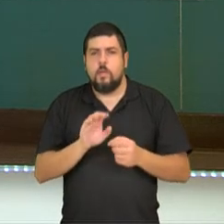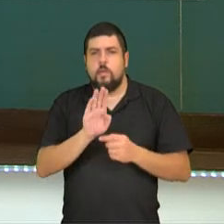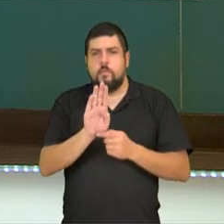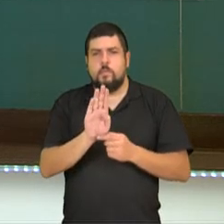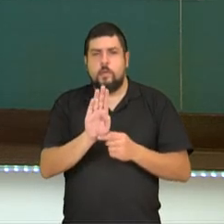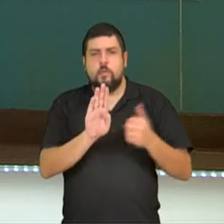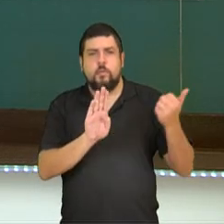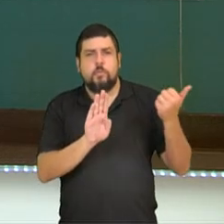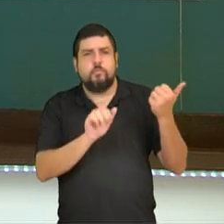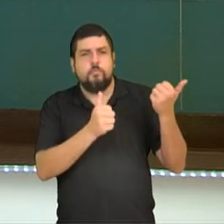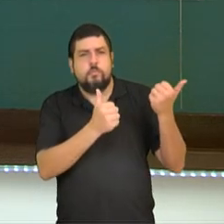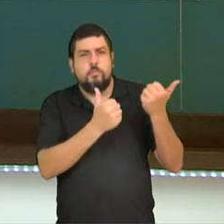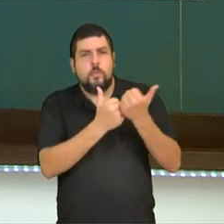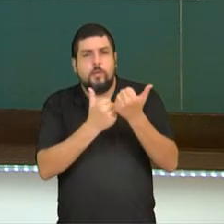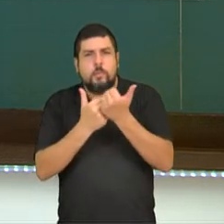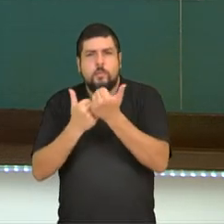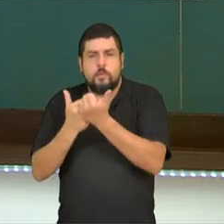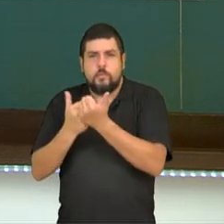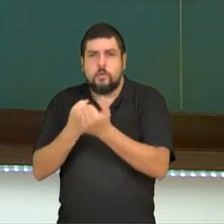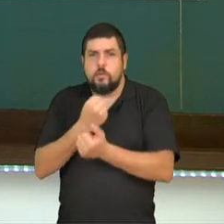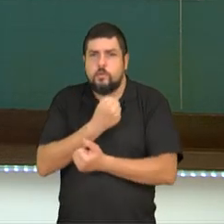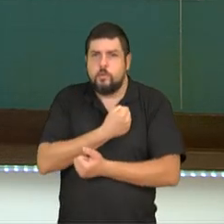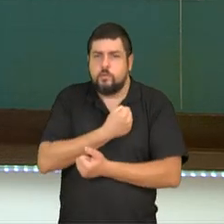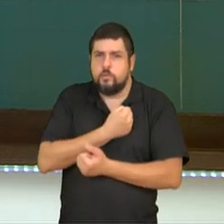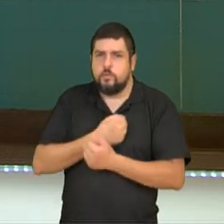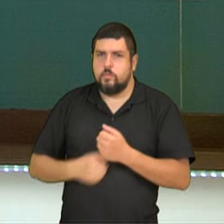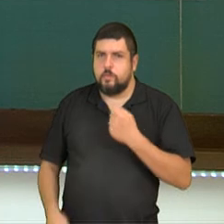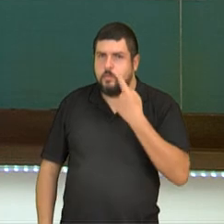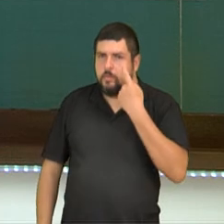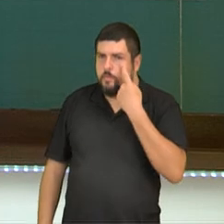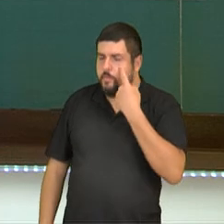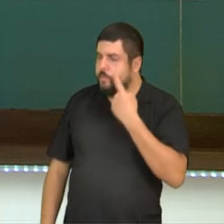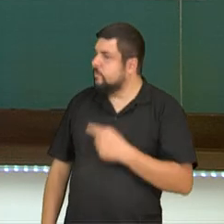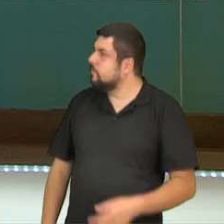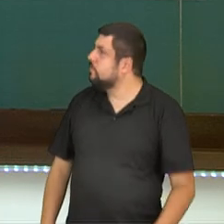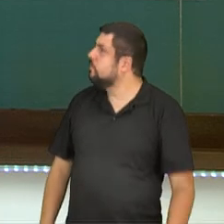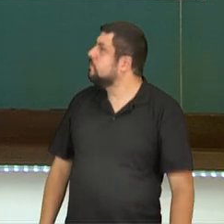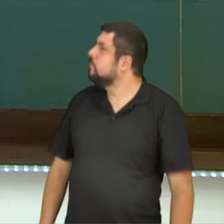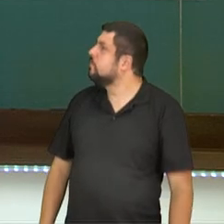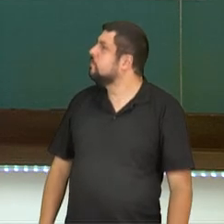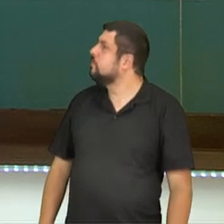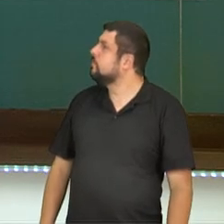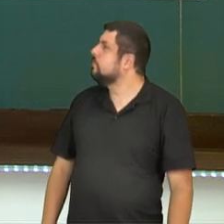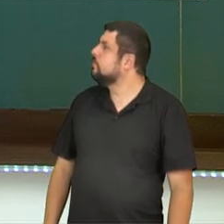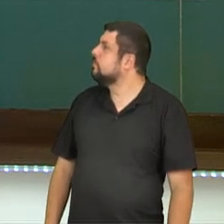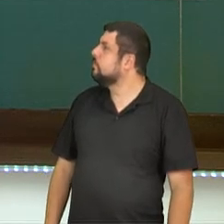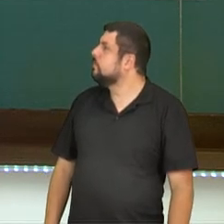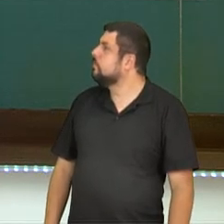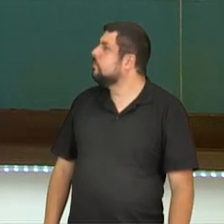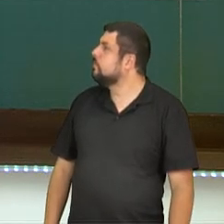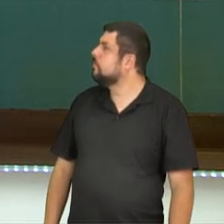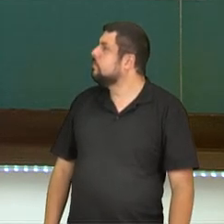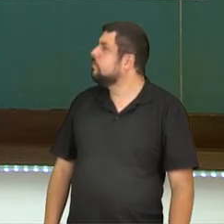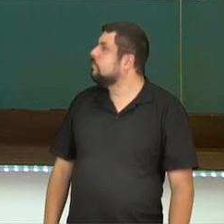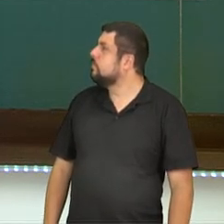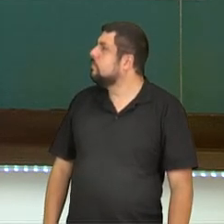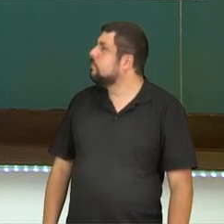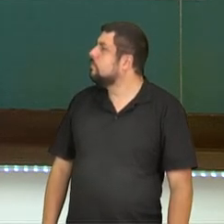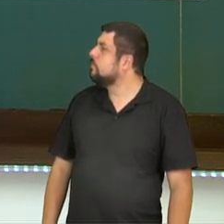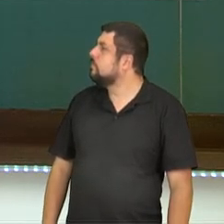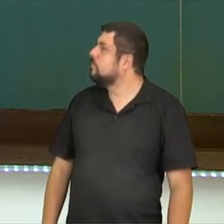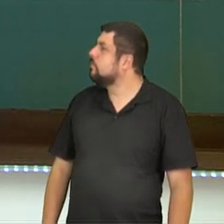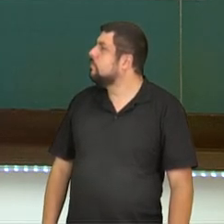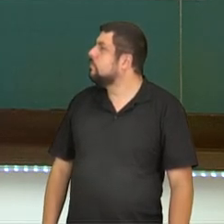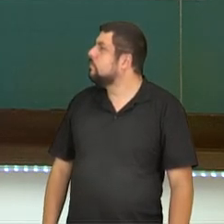5. Então, substituindo esses valores, vamos realizar essas operações. Nós vamos ter que 4 ao quadrado é 4